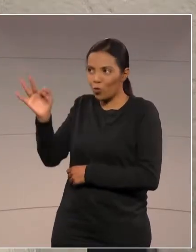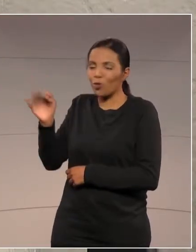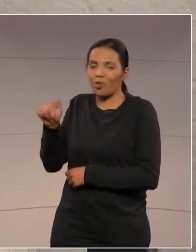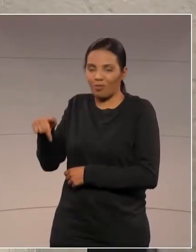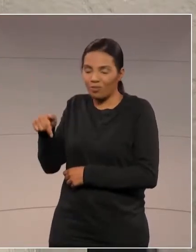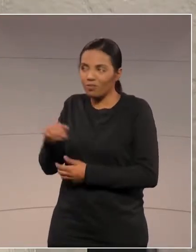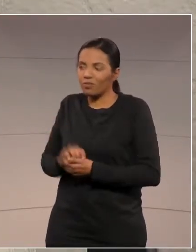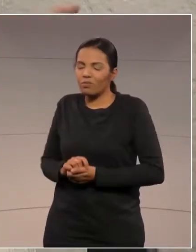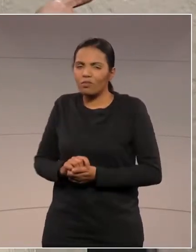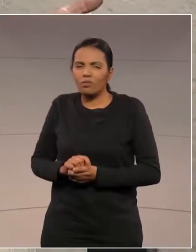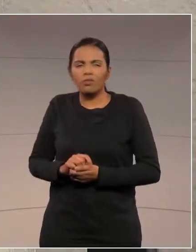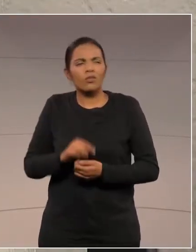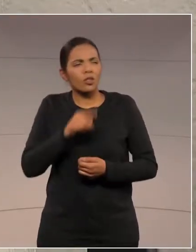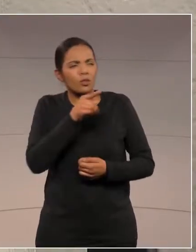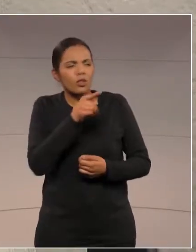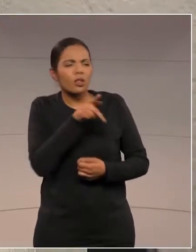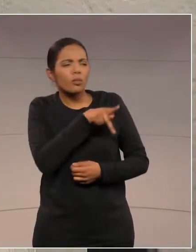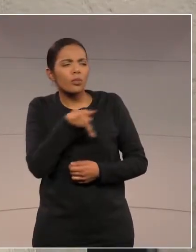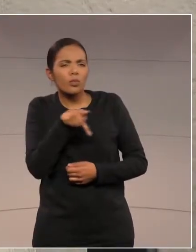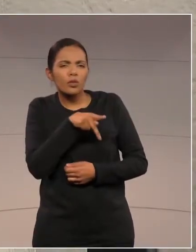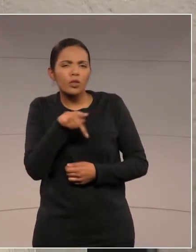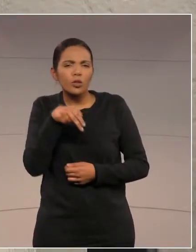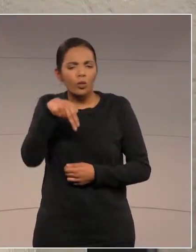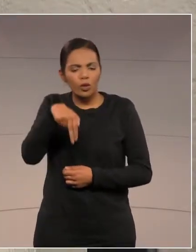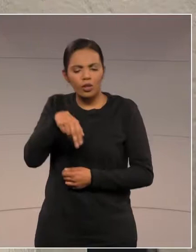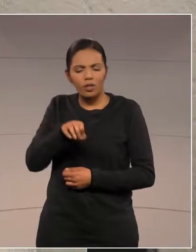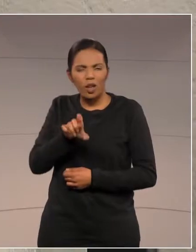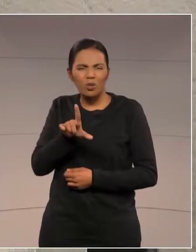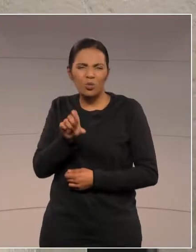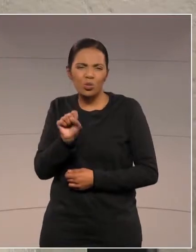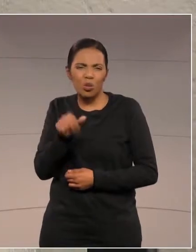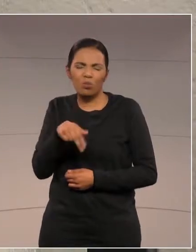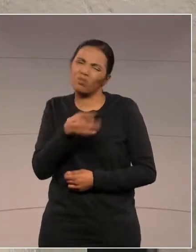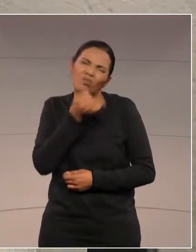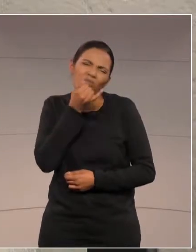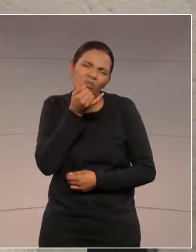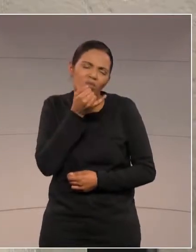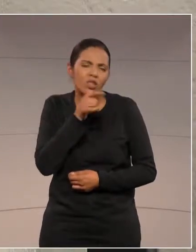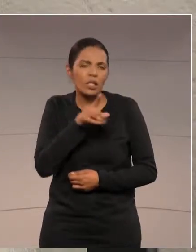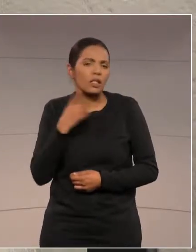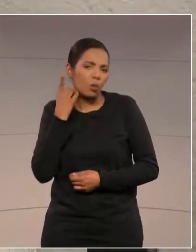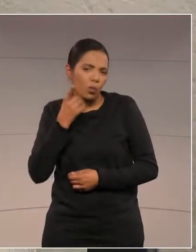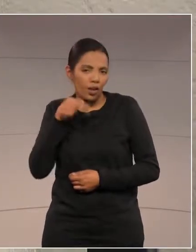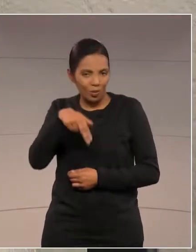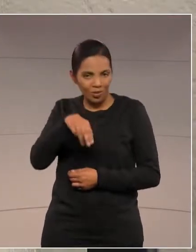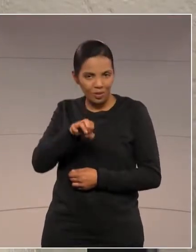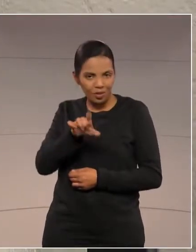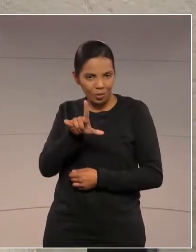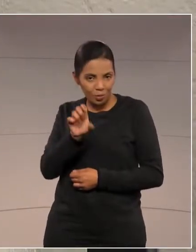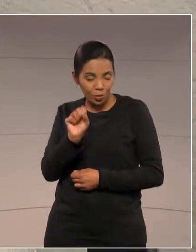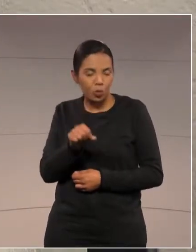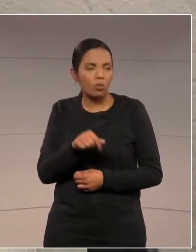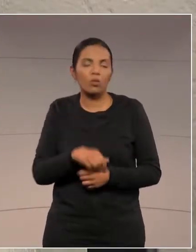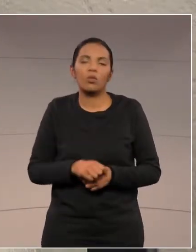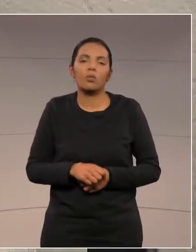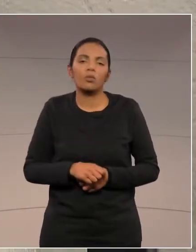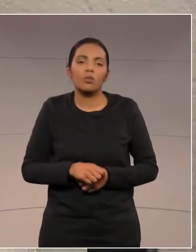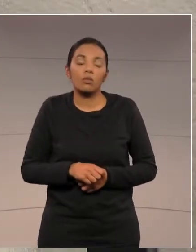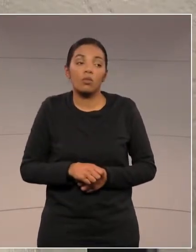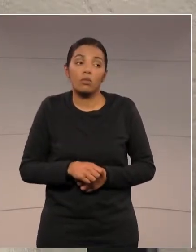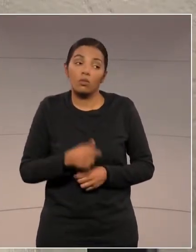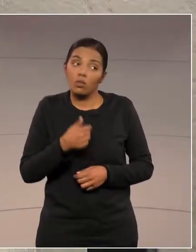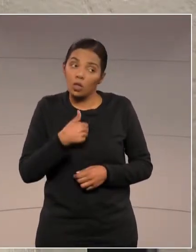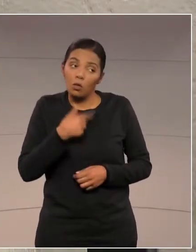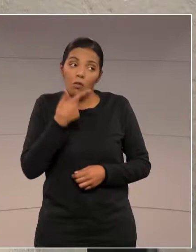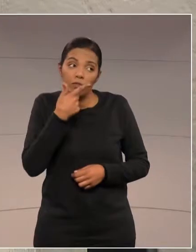Nelson Justus, me oriente aí. E agora, professor, deputado Nelson Justus? Olha, primeiro, da mesma maneira que o